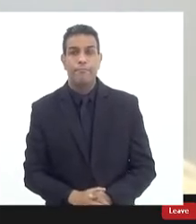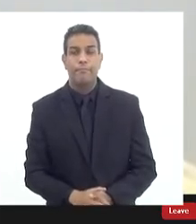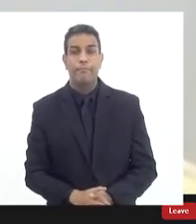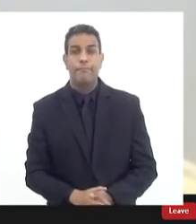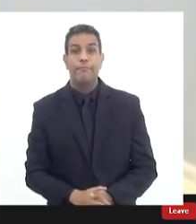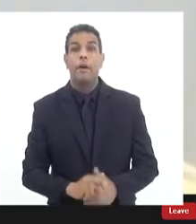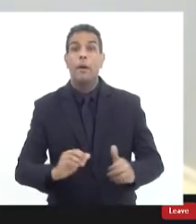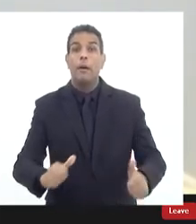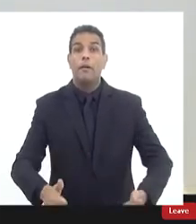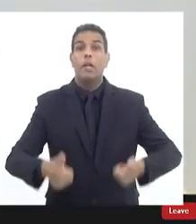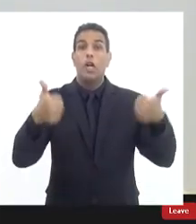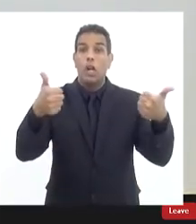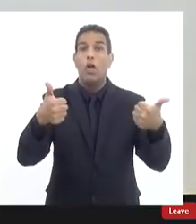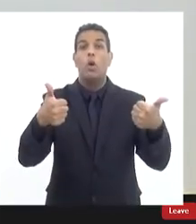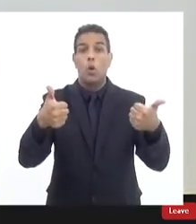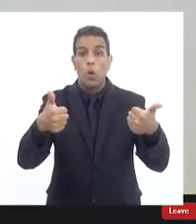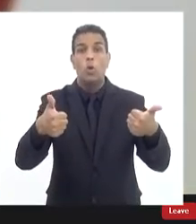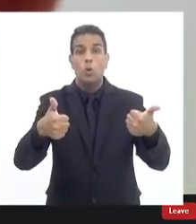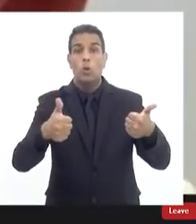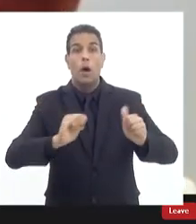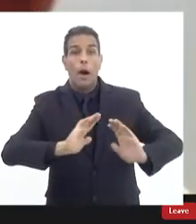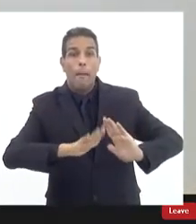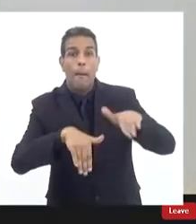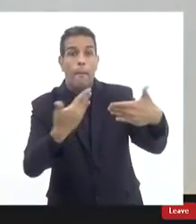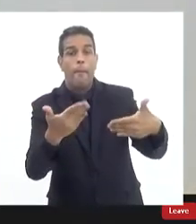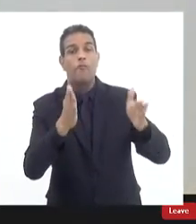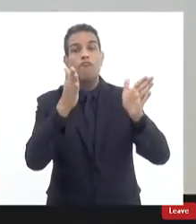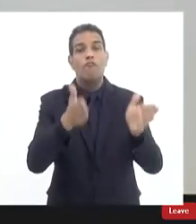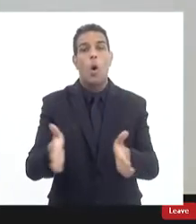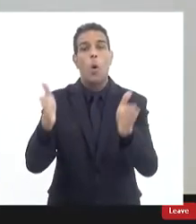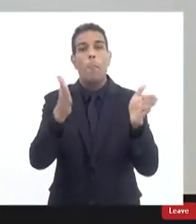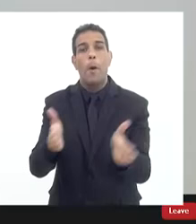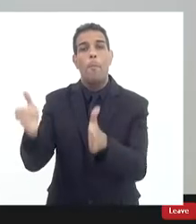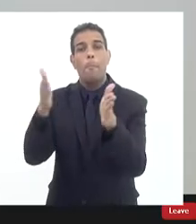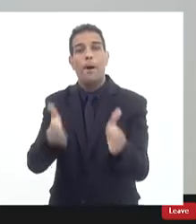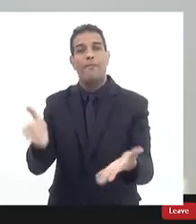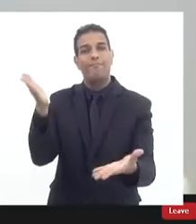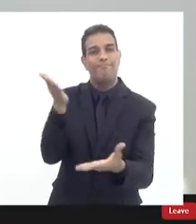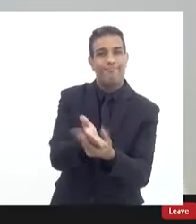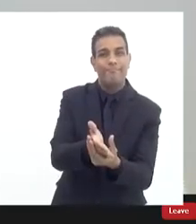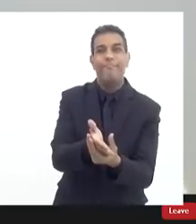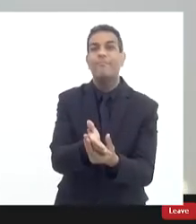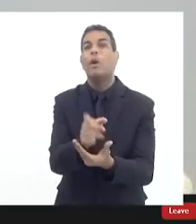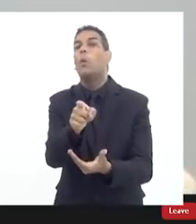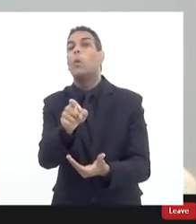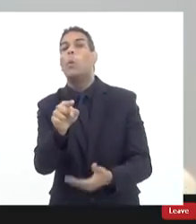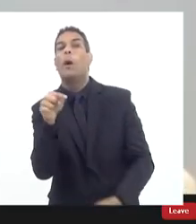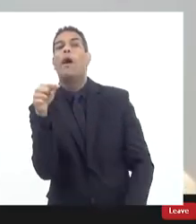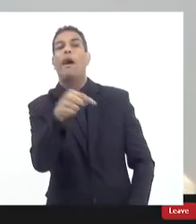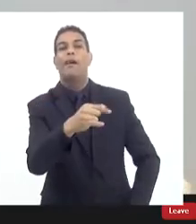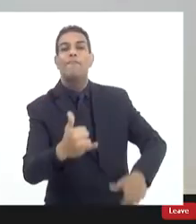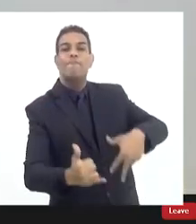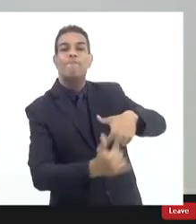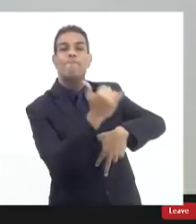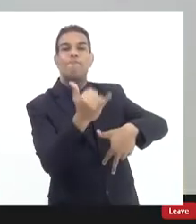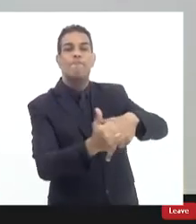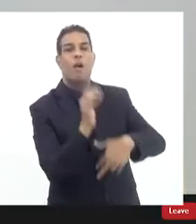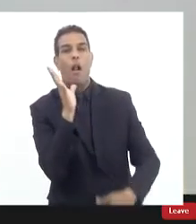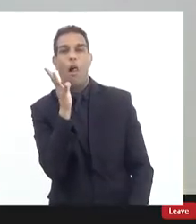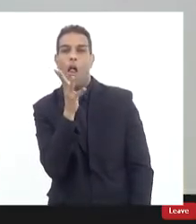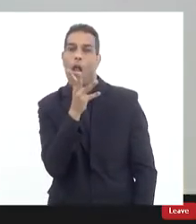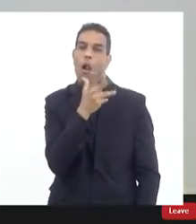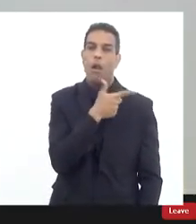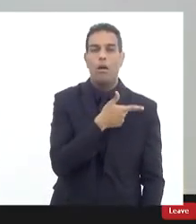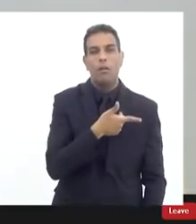melhoria nos fluxos do processo criminal e do procedimento criminal desde a polícia porque a vítima sente muito quando se passam tantos anos